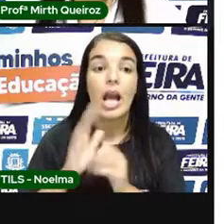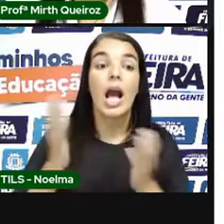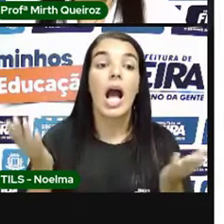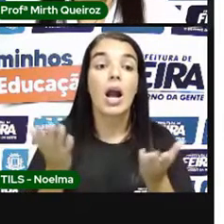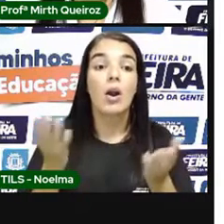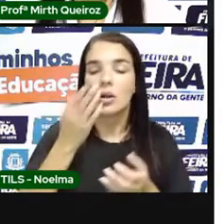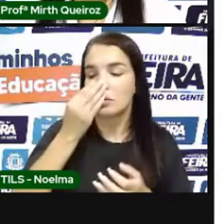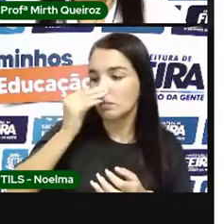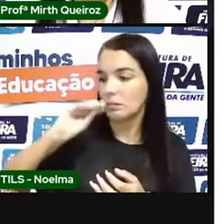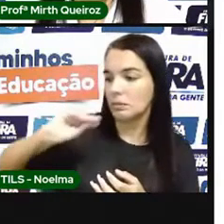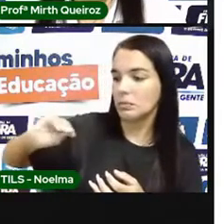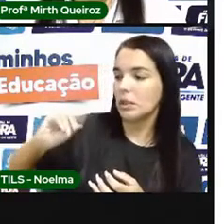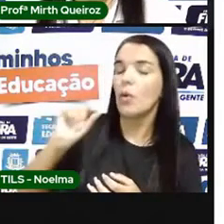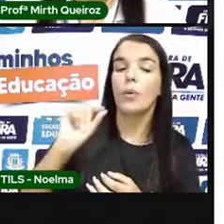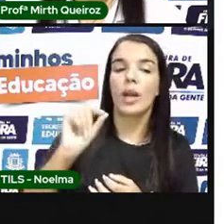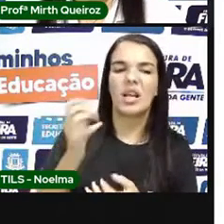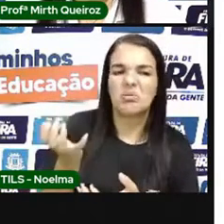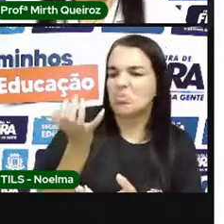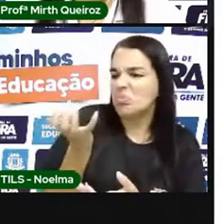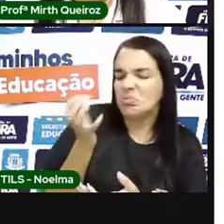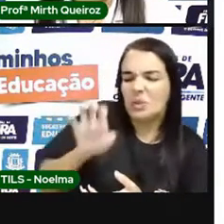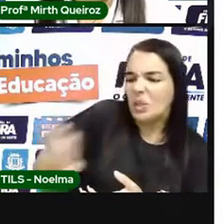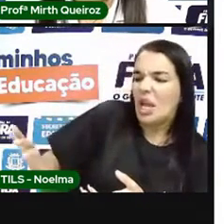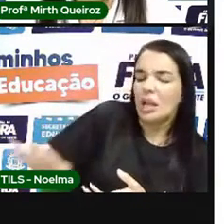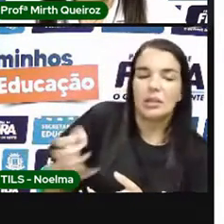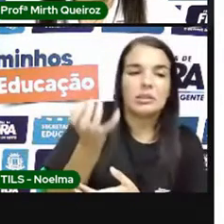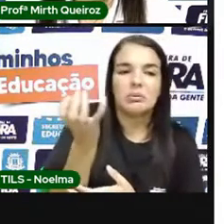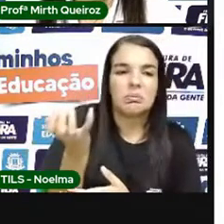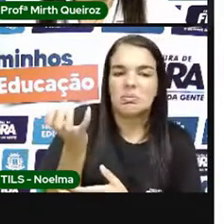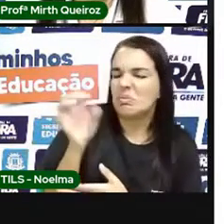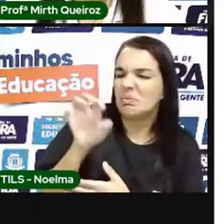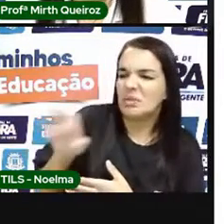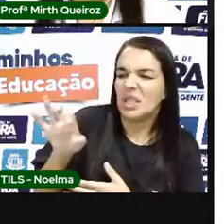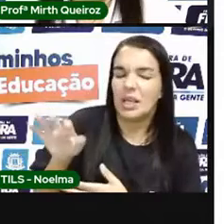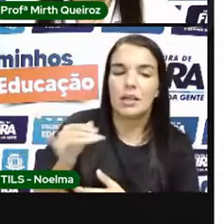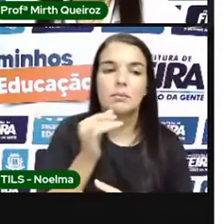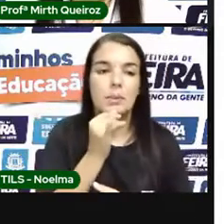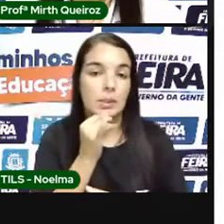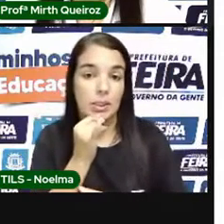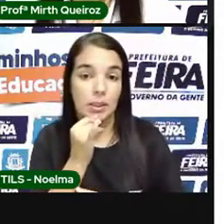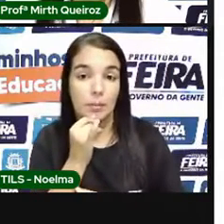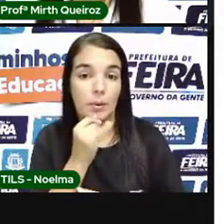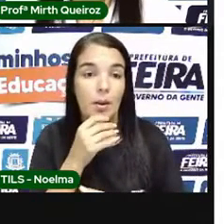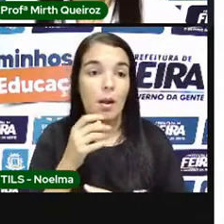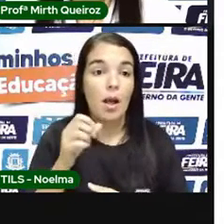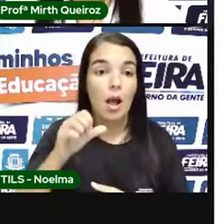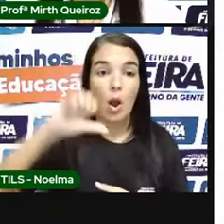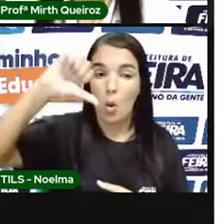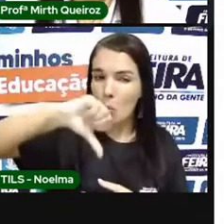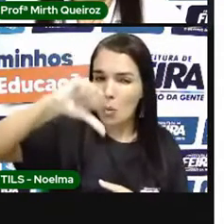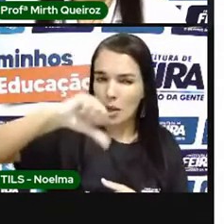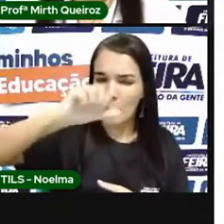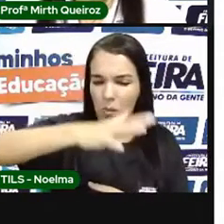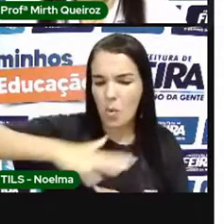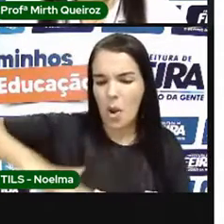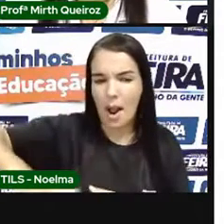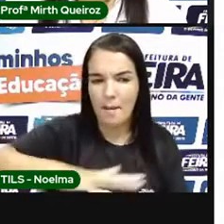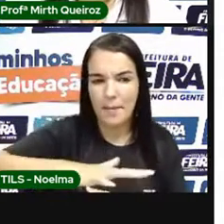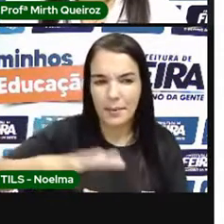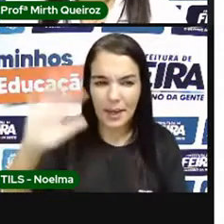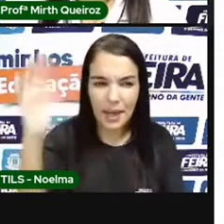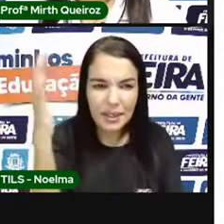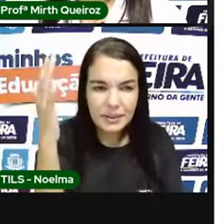Recusar Recusar Aquilo que faz mal Para o meio ambiente Né? Eu não quero E é